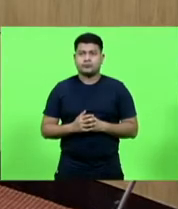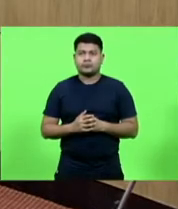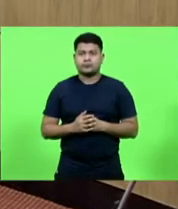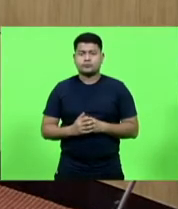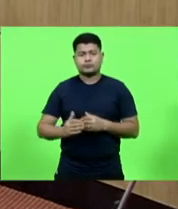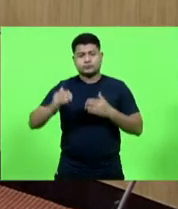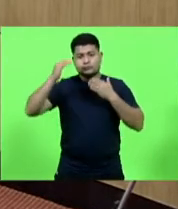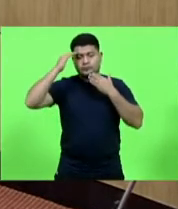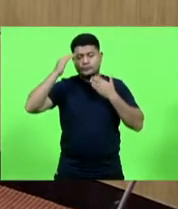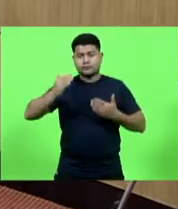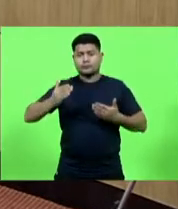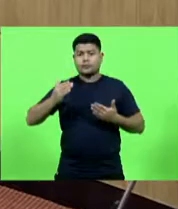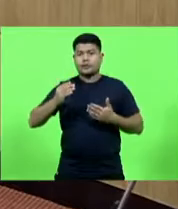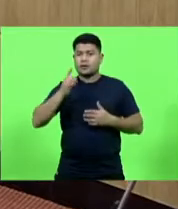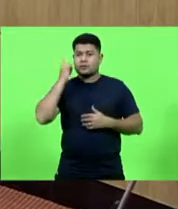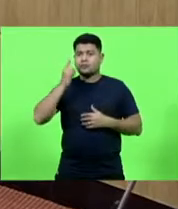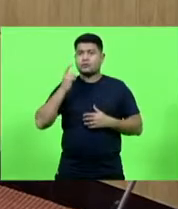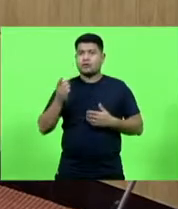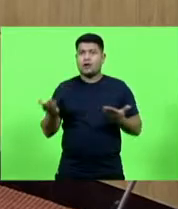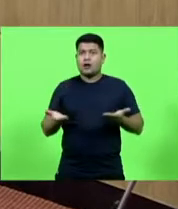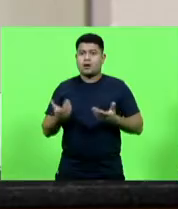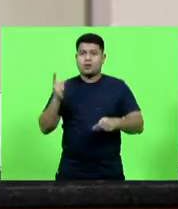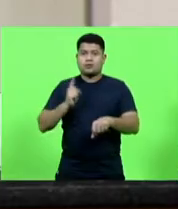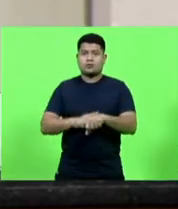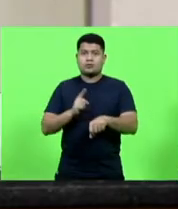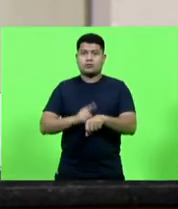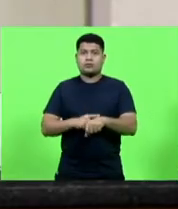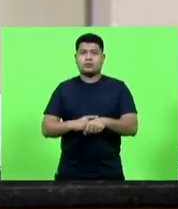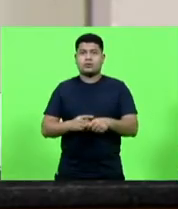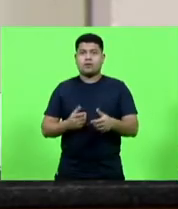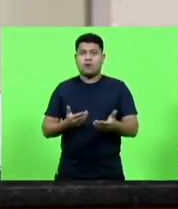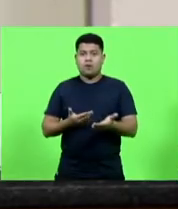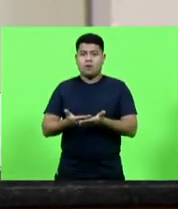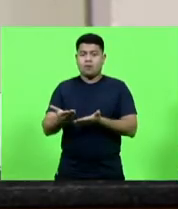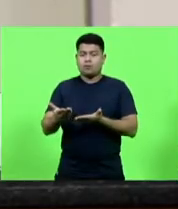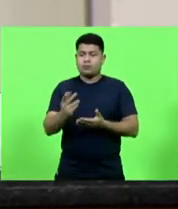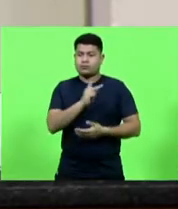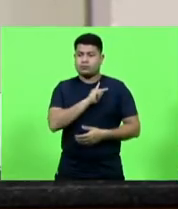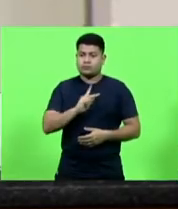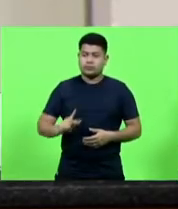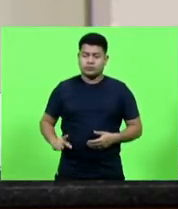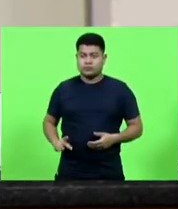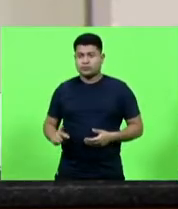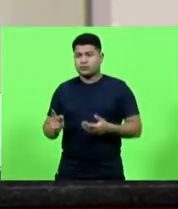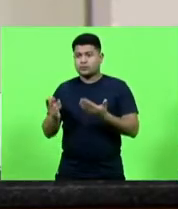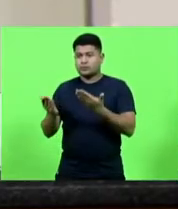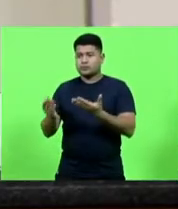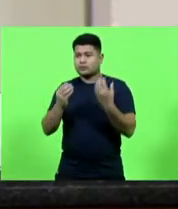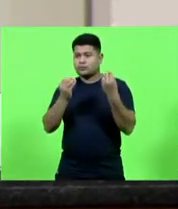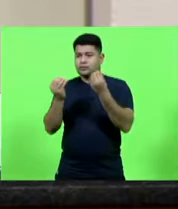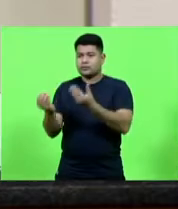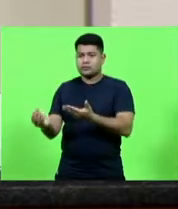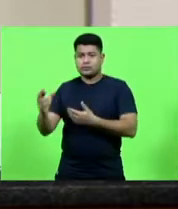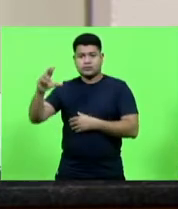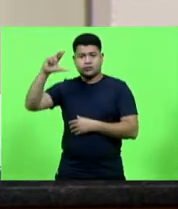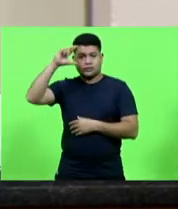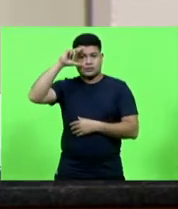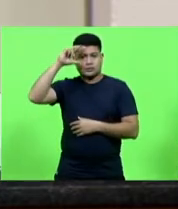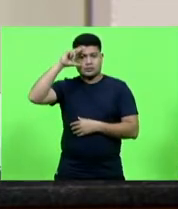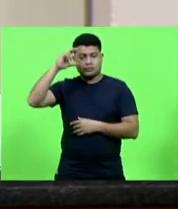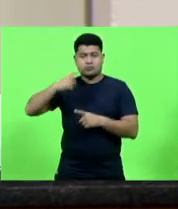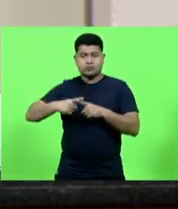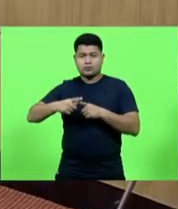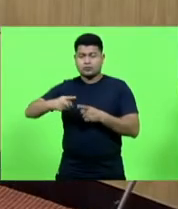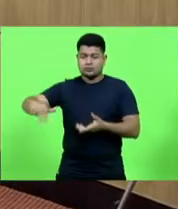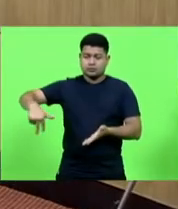Obrigado, deputados. Nesse momento, senhores deputados, eu passo a presidência ao deputado Ricardo Alba que farei o uso da